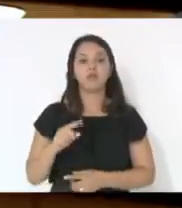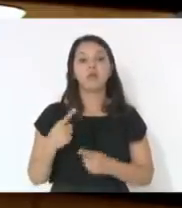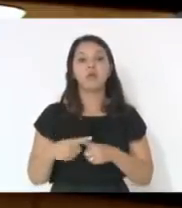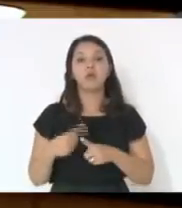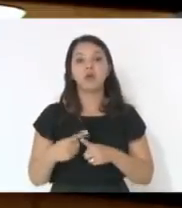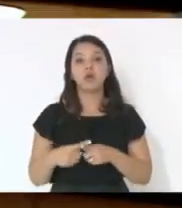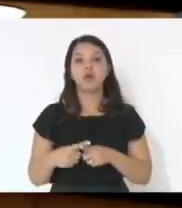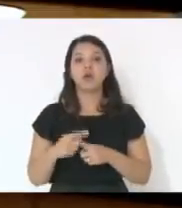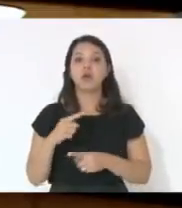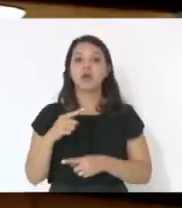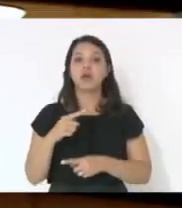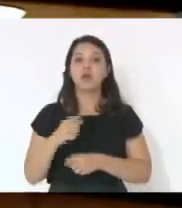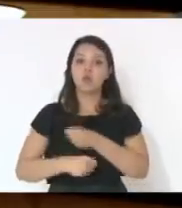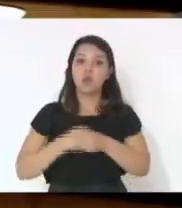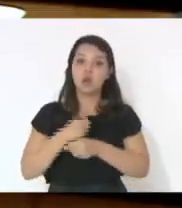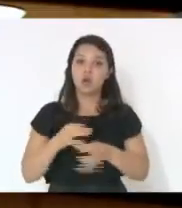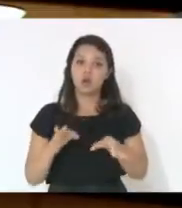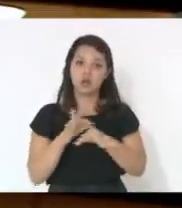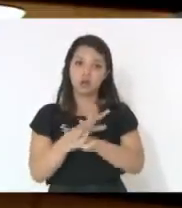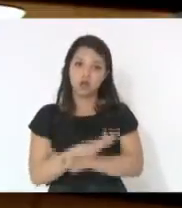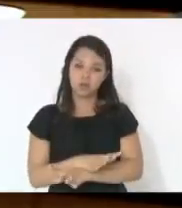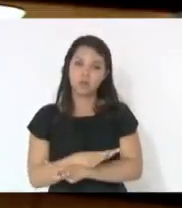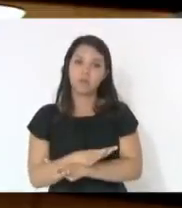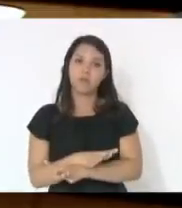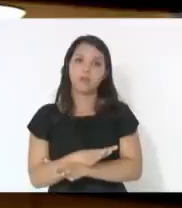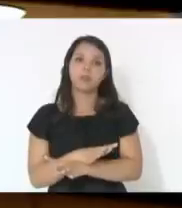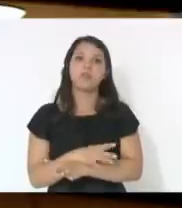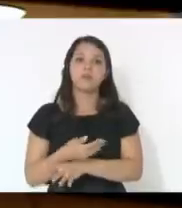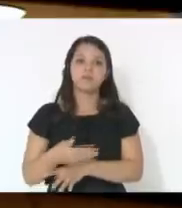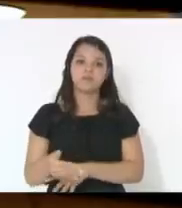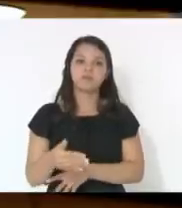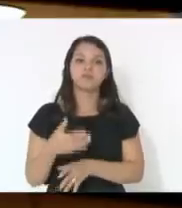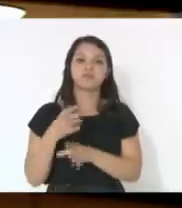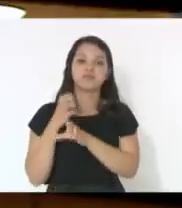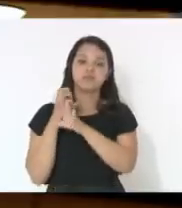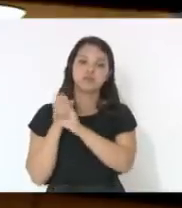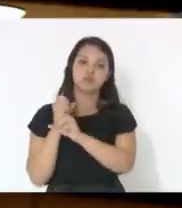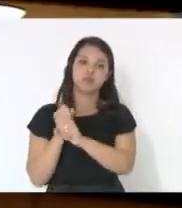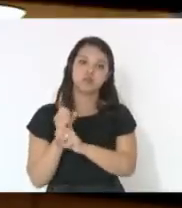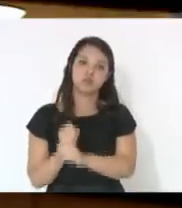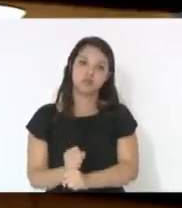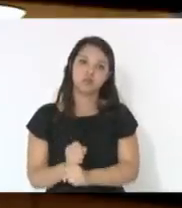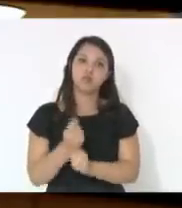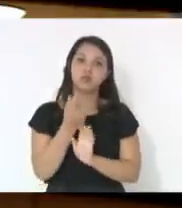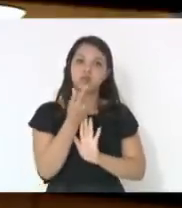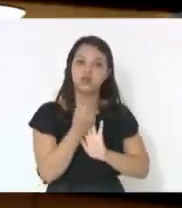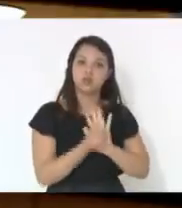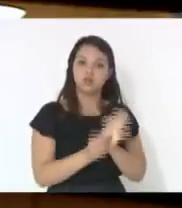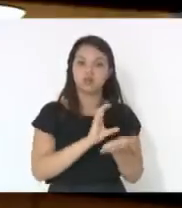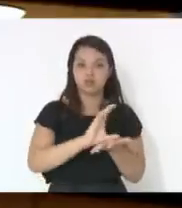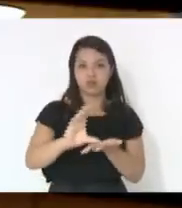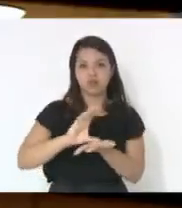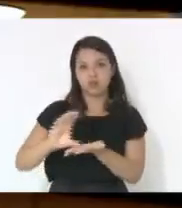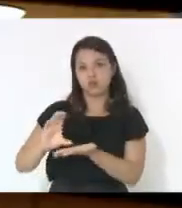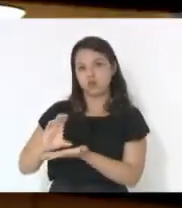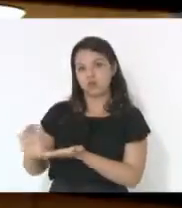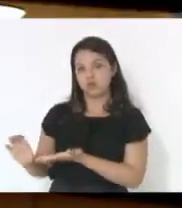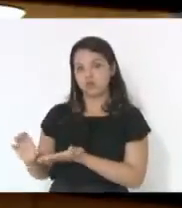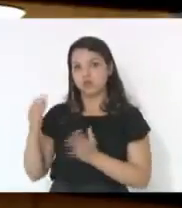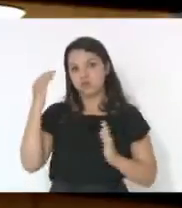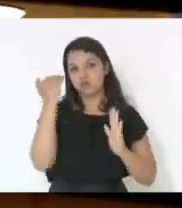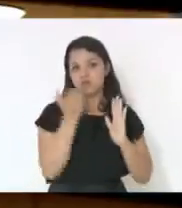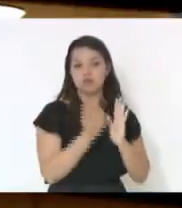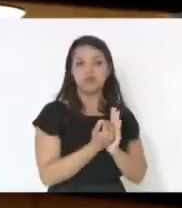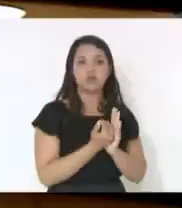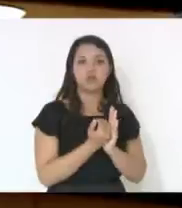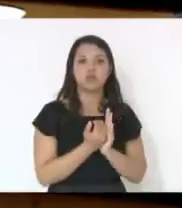tanto o Tribunal de Contas quanto o Ministério Público vai fazer a soma dos recursos repassados e vai ter cumprido com uma divergência administrativa